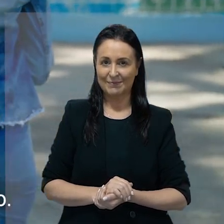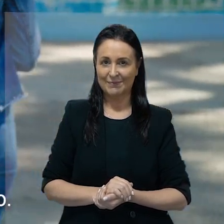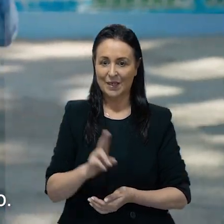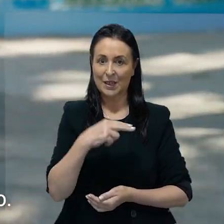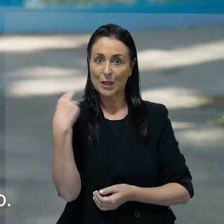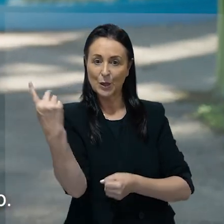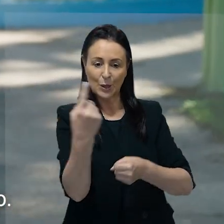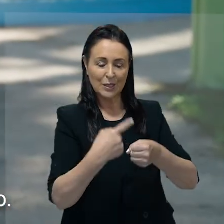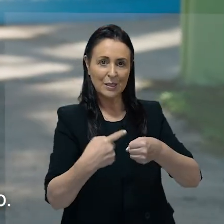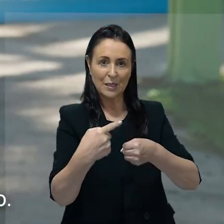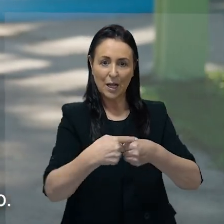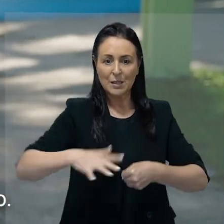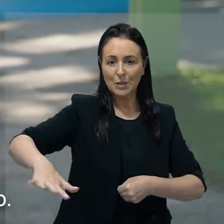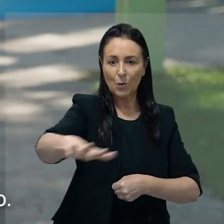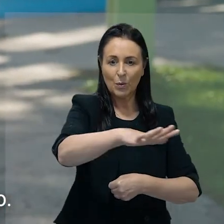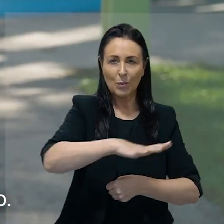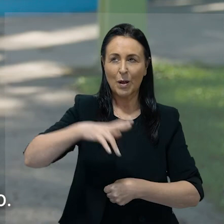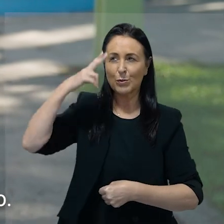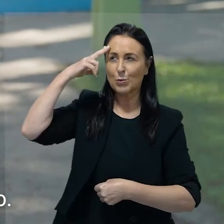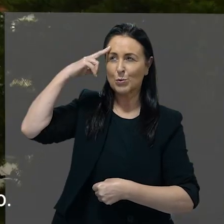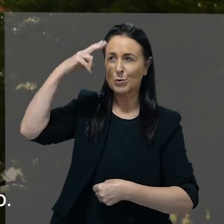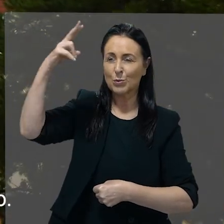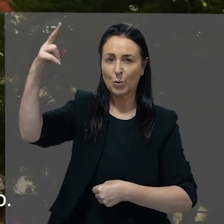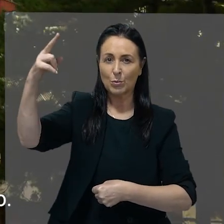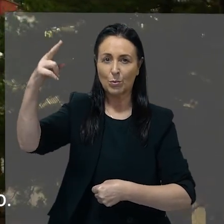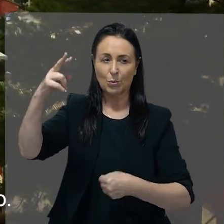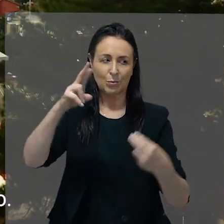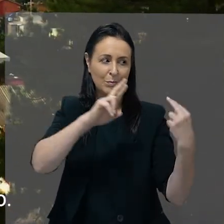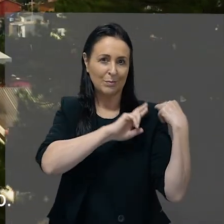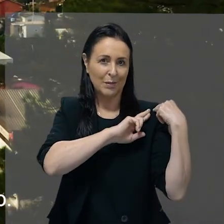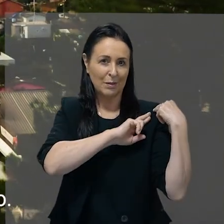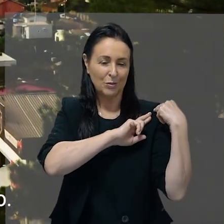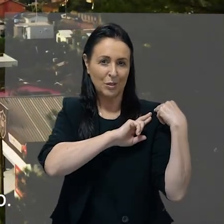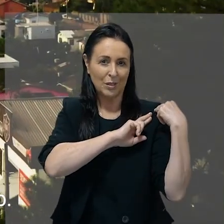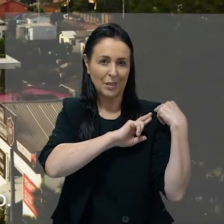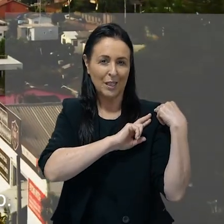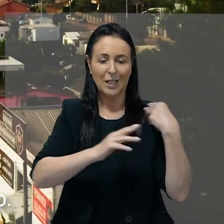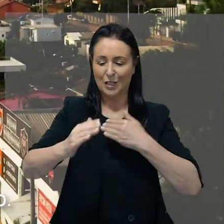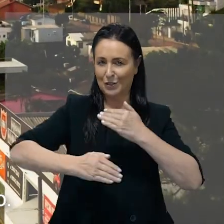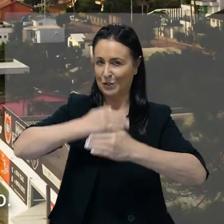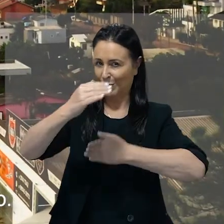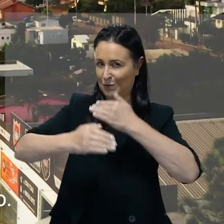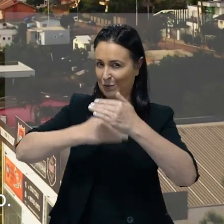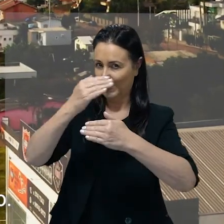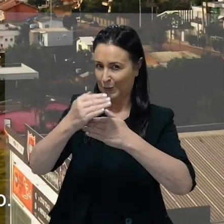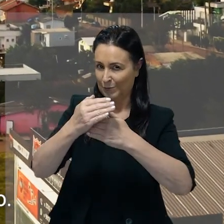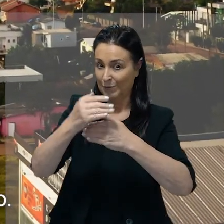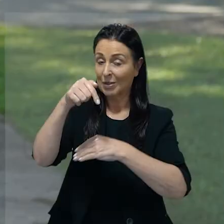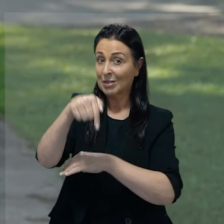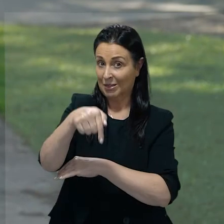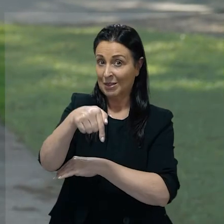A nossa cidade é uma terra que semeia sonhos, que cultiva o comprometimento e colhe desenvolvimento.